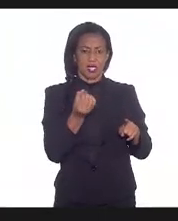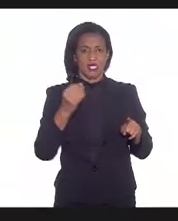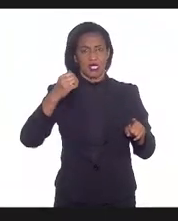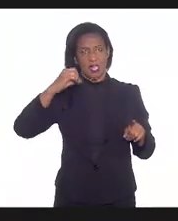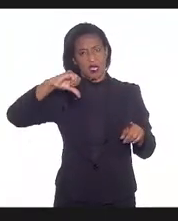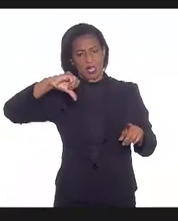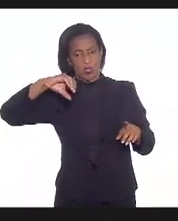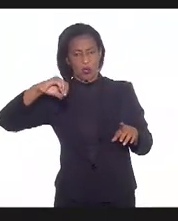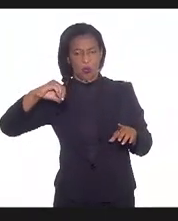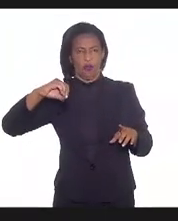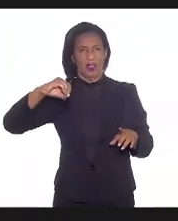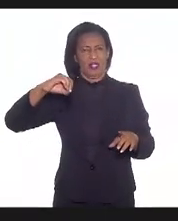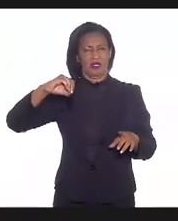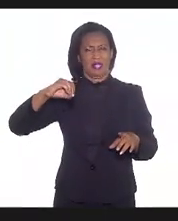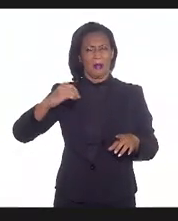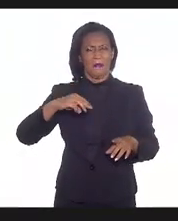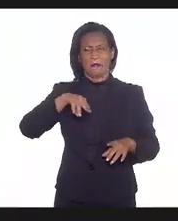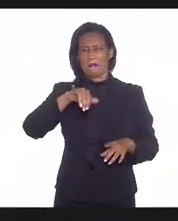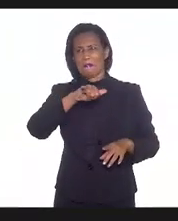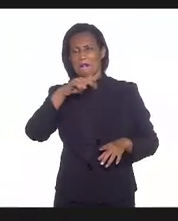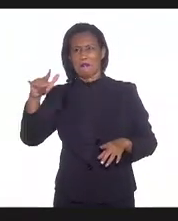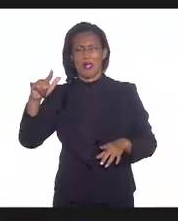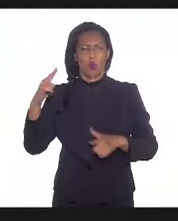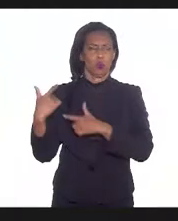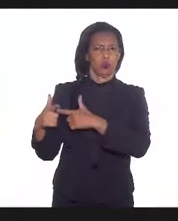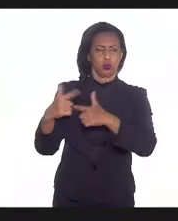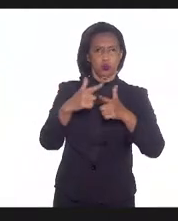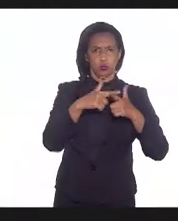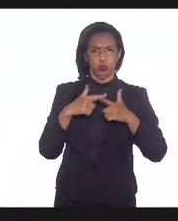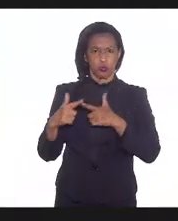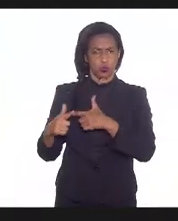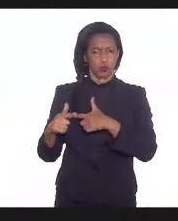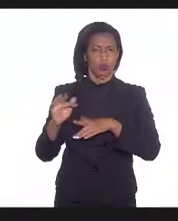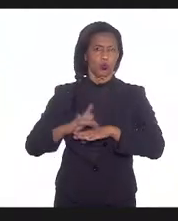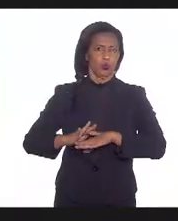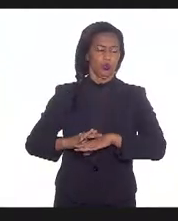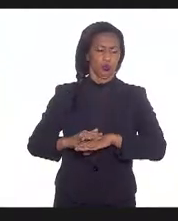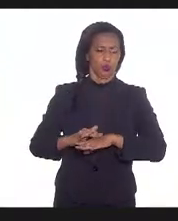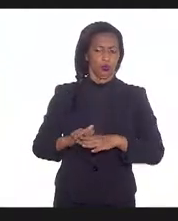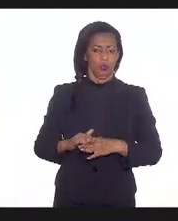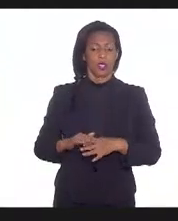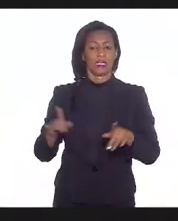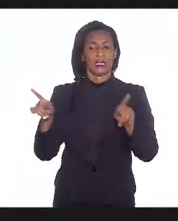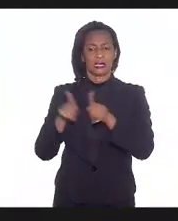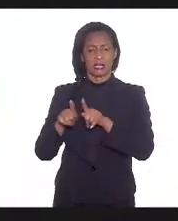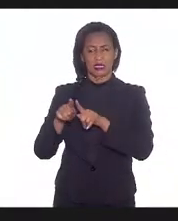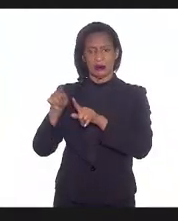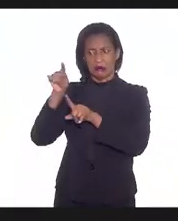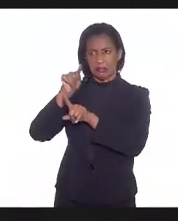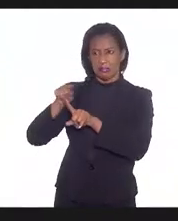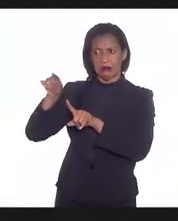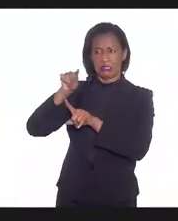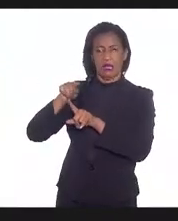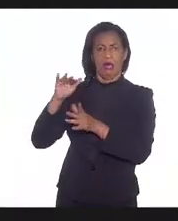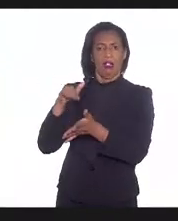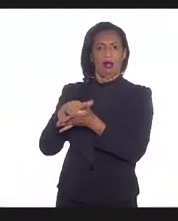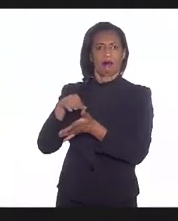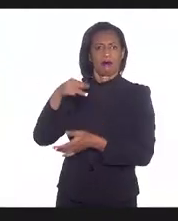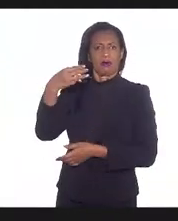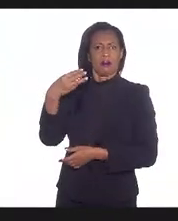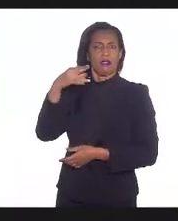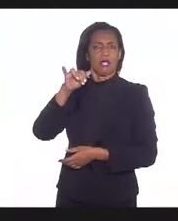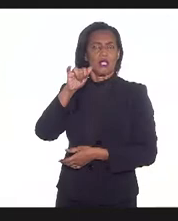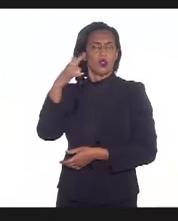90 e tantos mil casos e aqui de mortes, né, de até 3 mil mortes